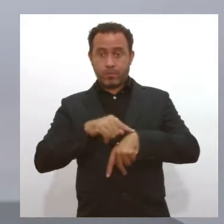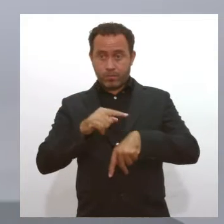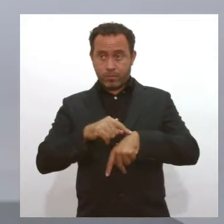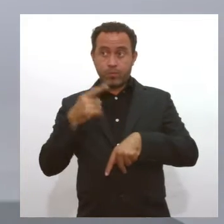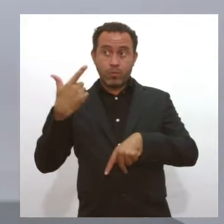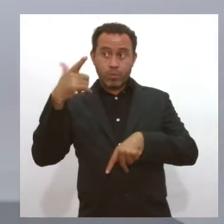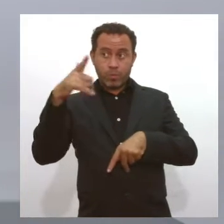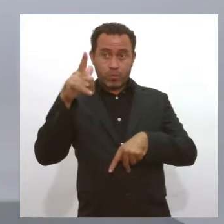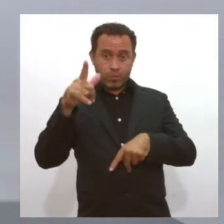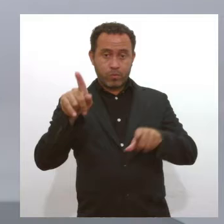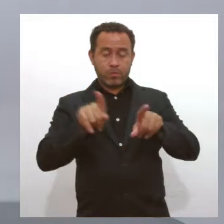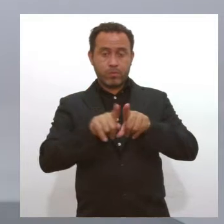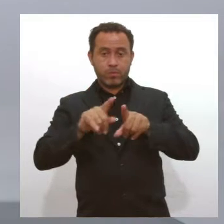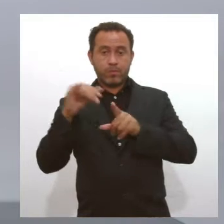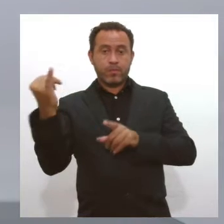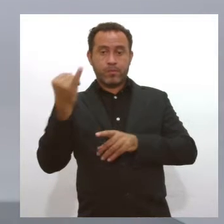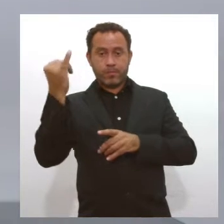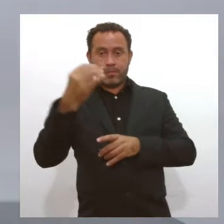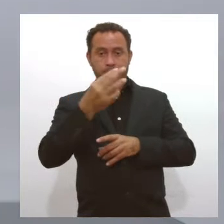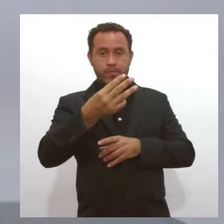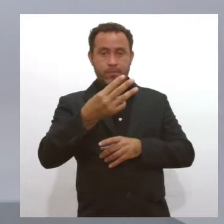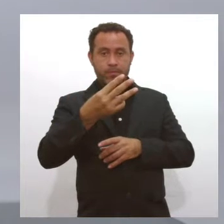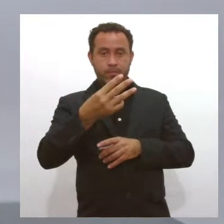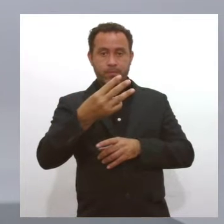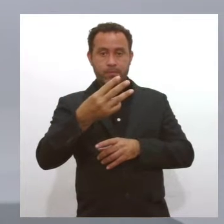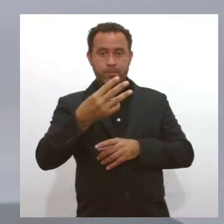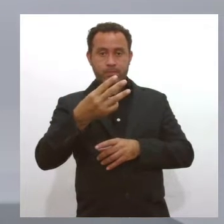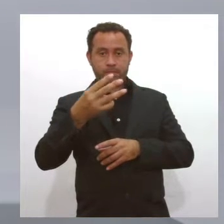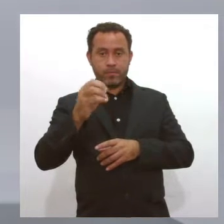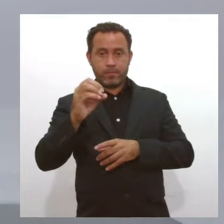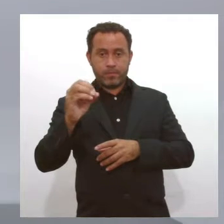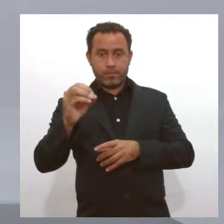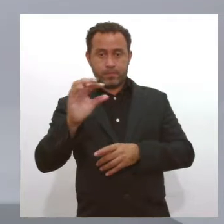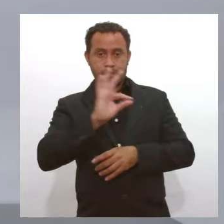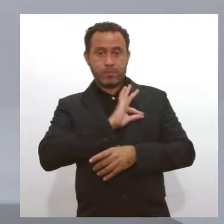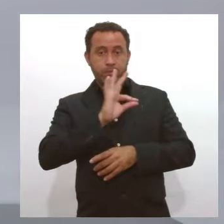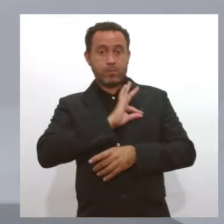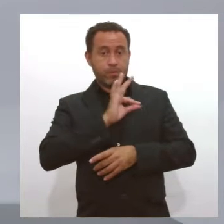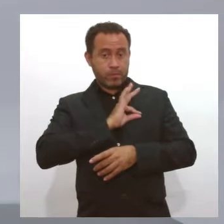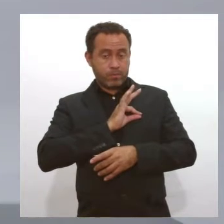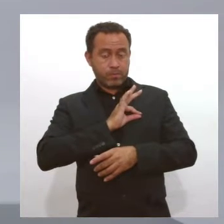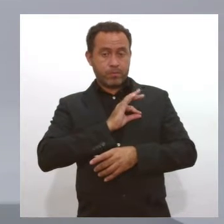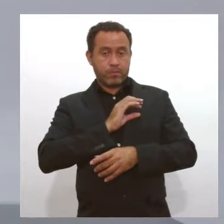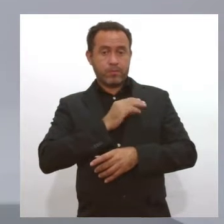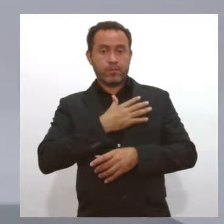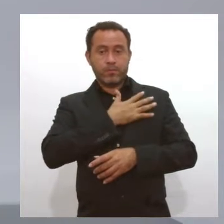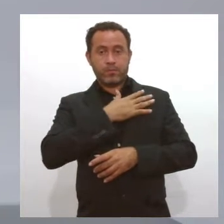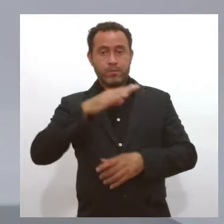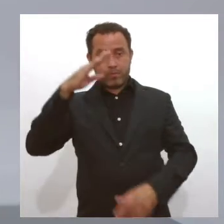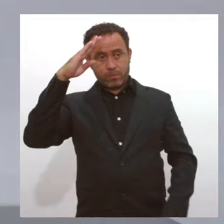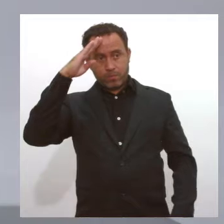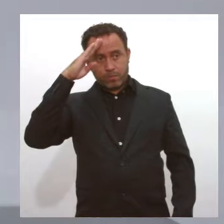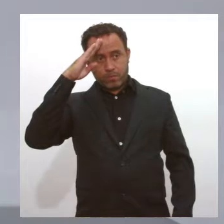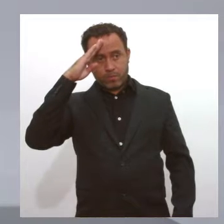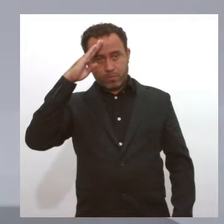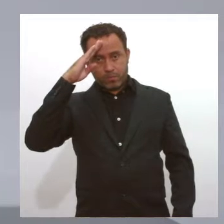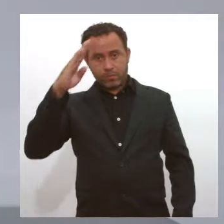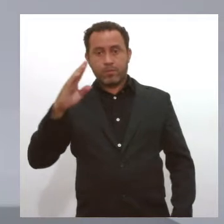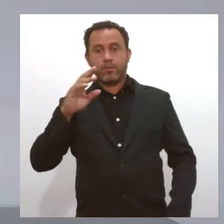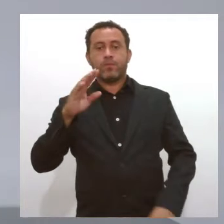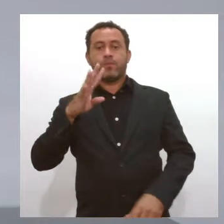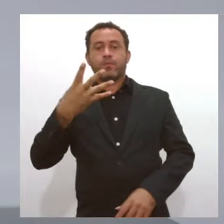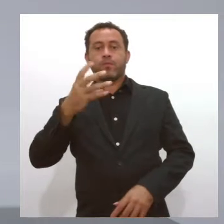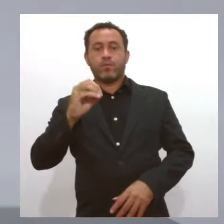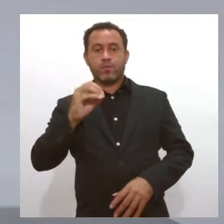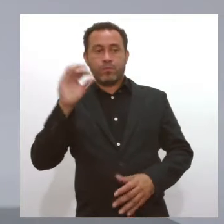convocação importante é de 330 policiais militares, soldados, mais 40